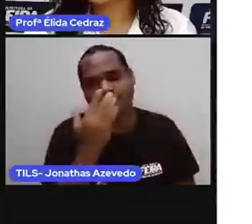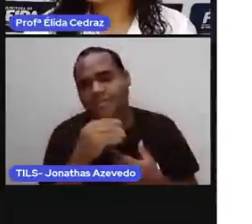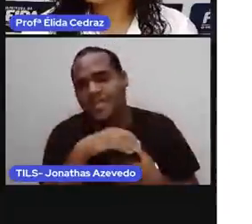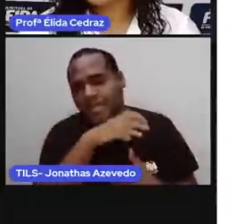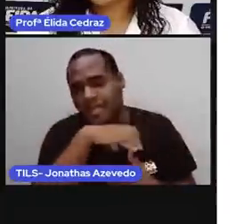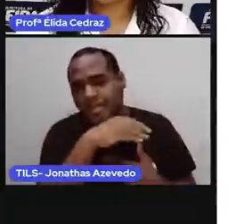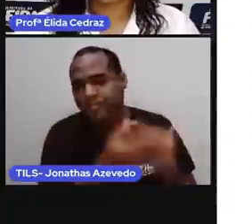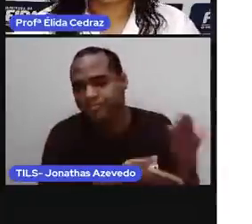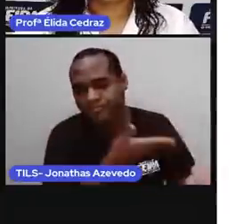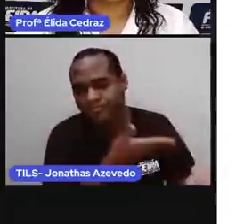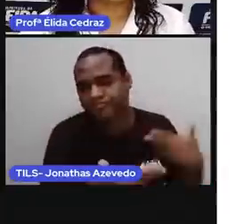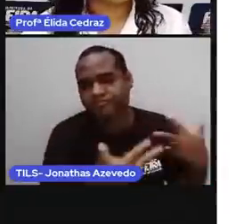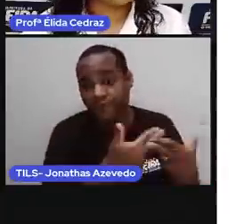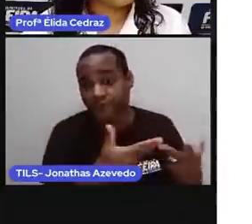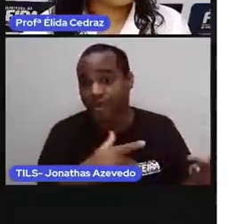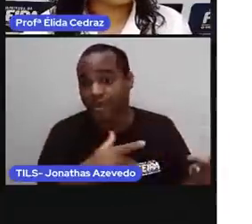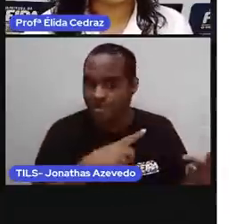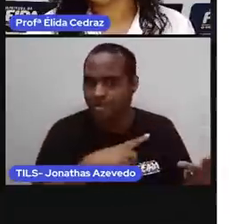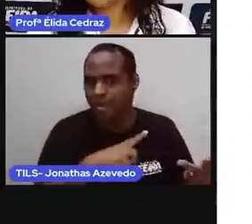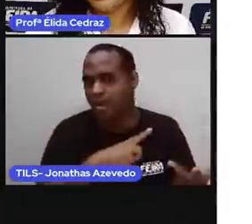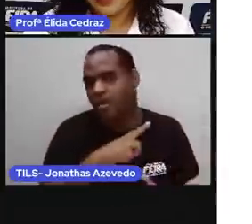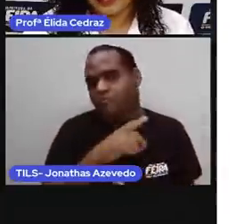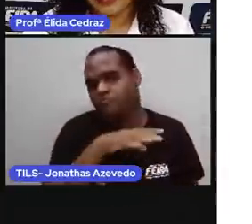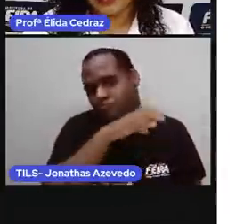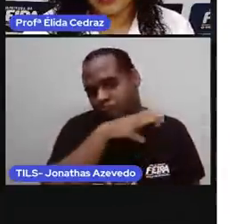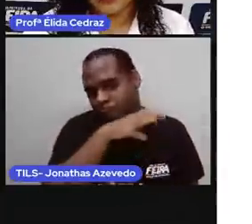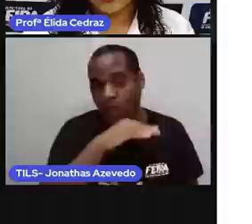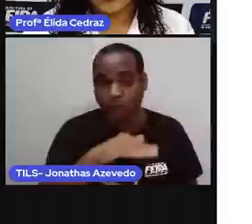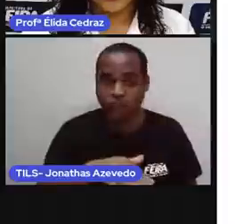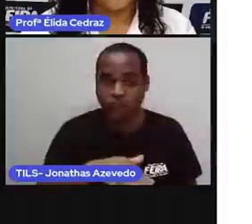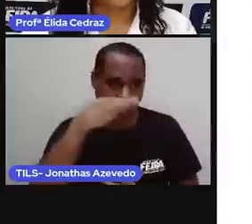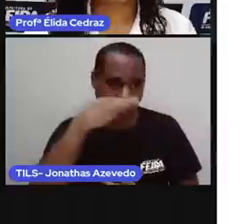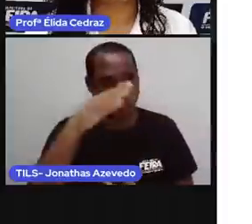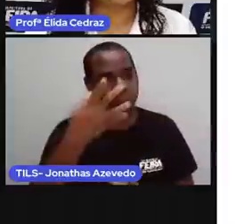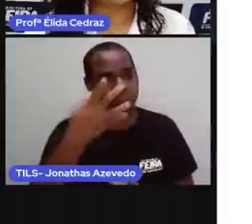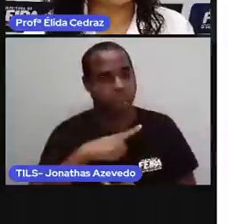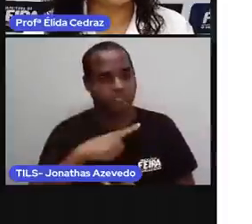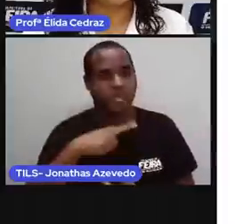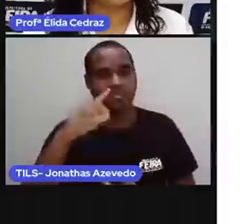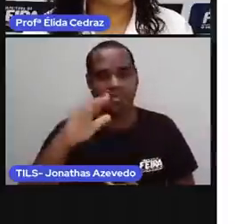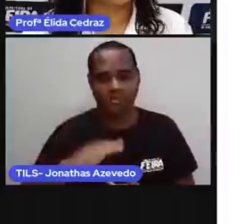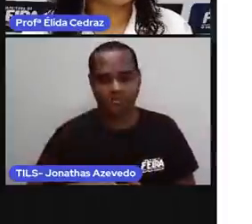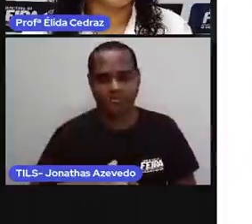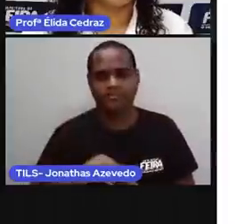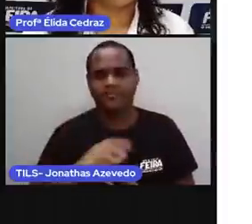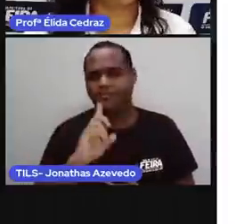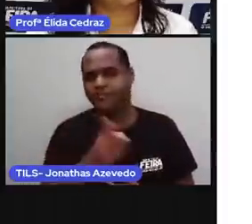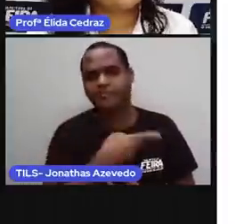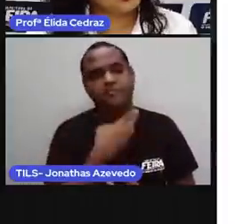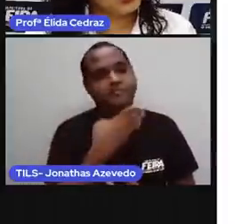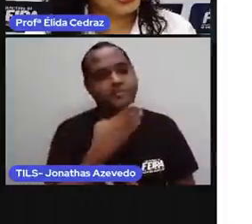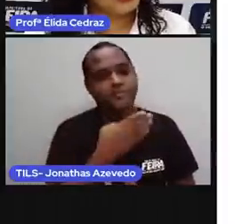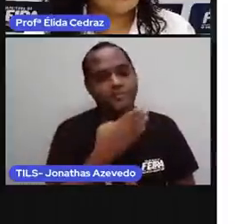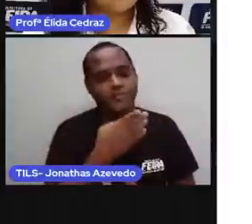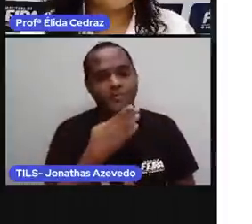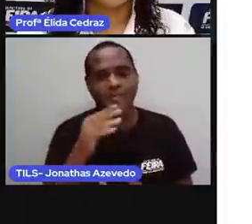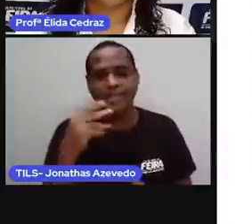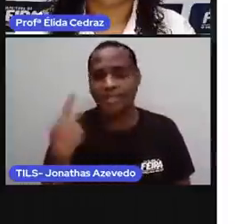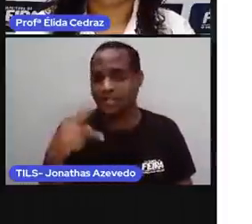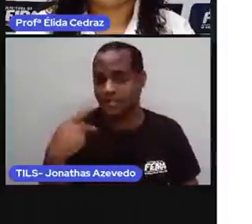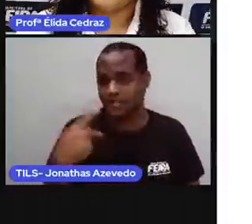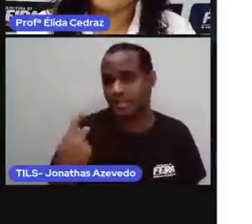Lá existem animais grandes e pequenos. Os mais conhecidos são o quindim,